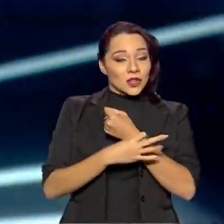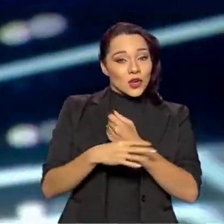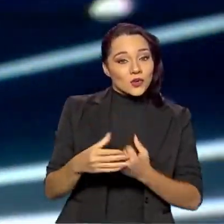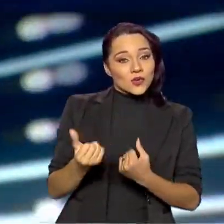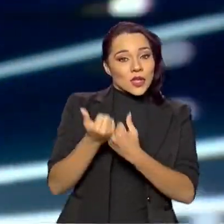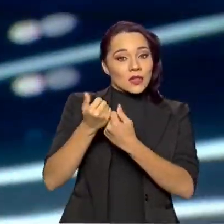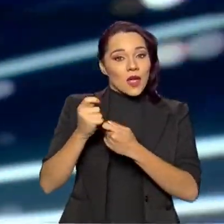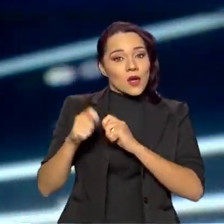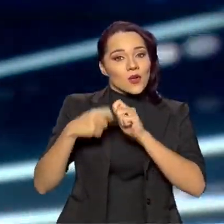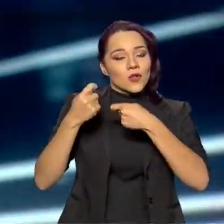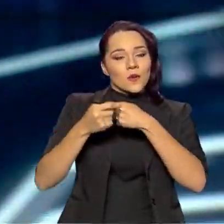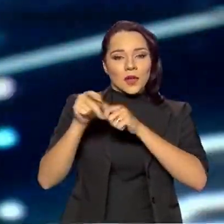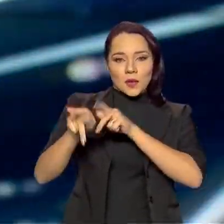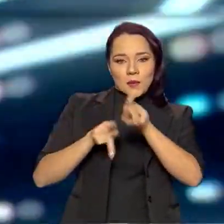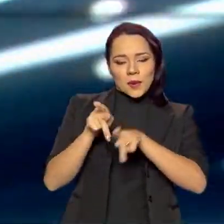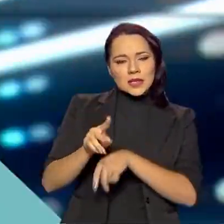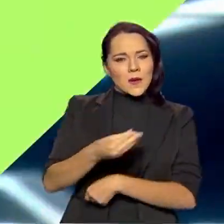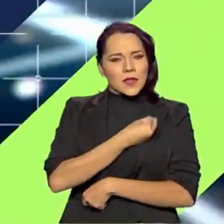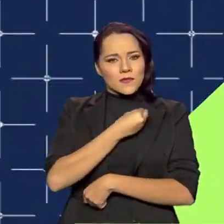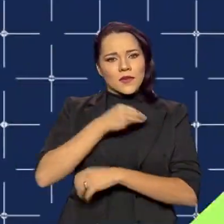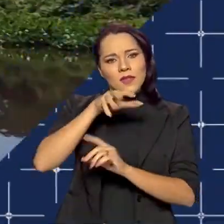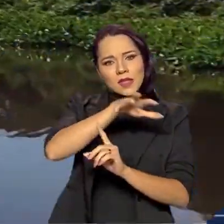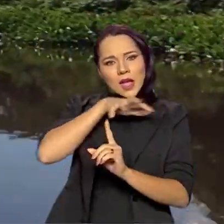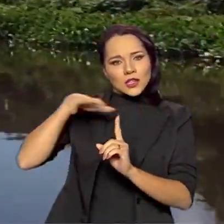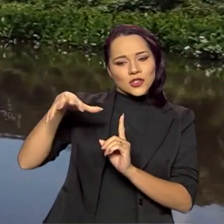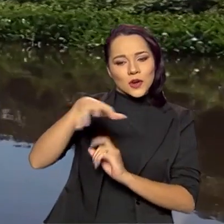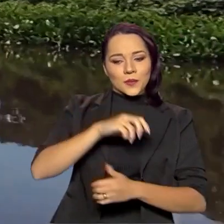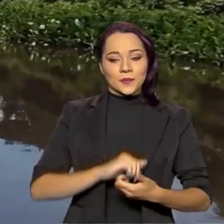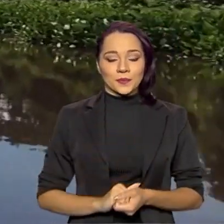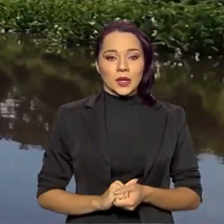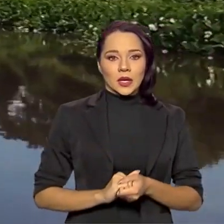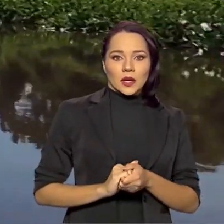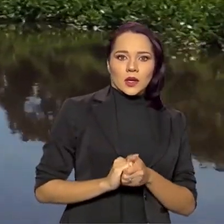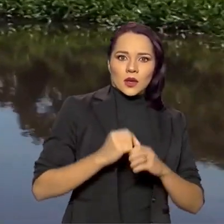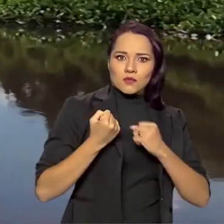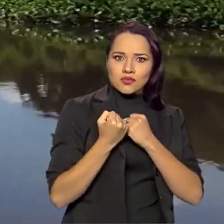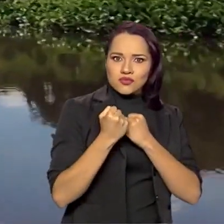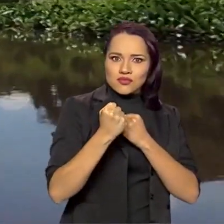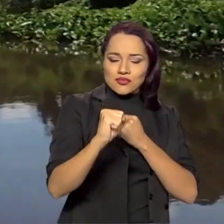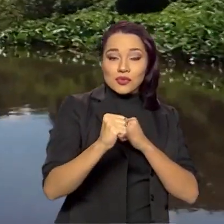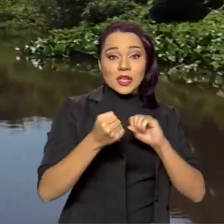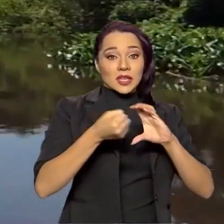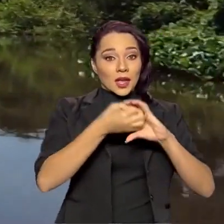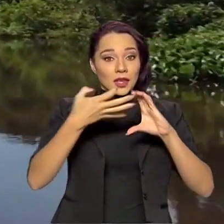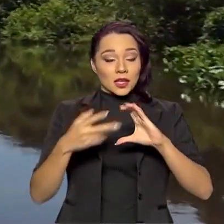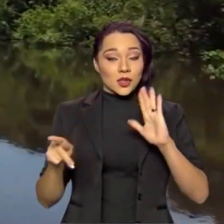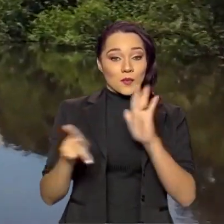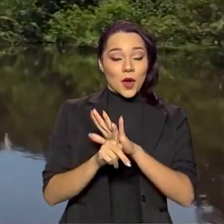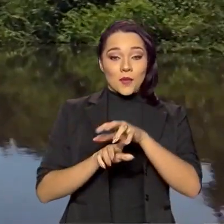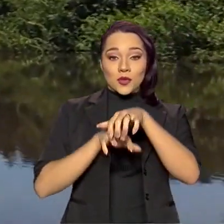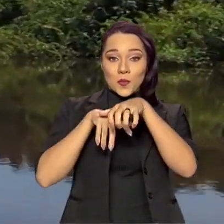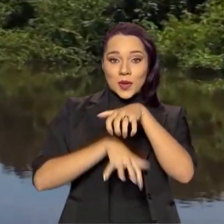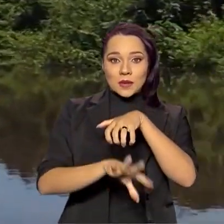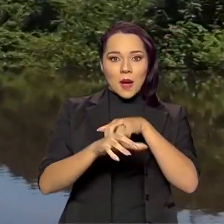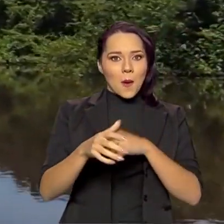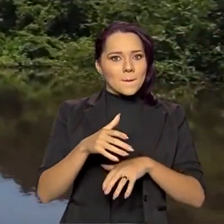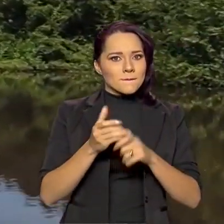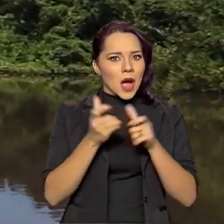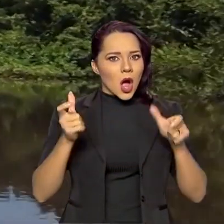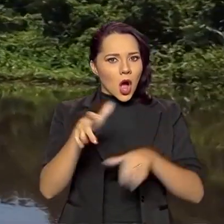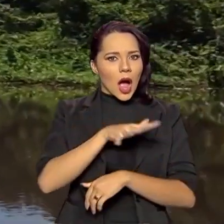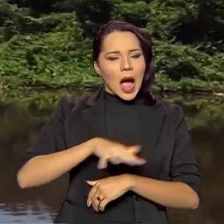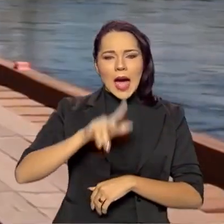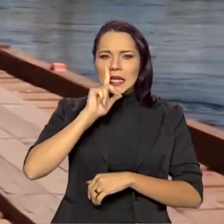econômico da população que vive na região. A extensão e as características do Pantanal, a maior área úmida